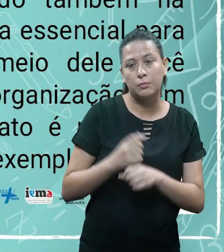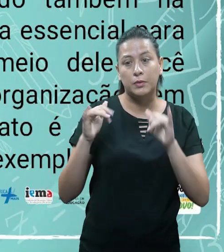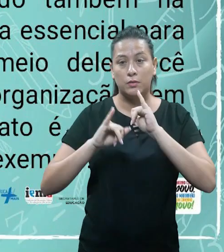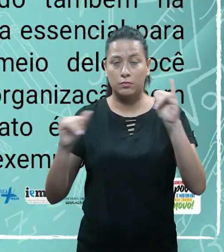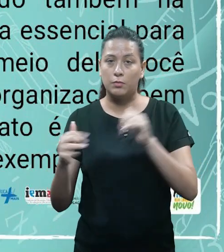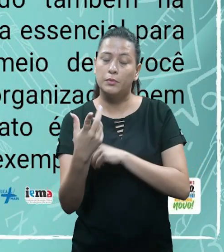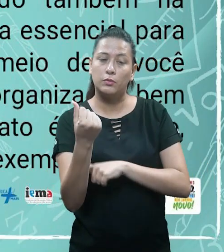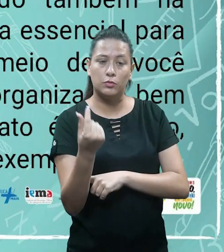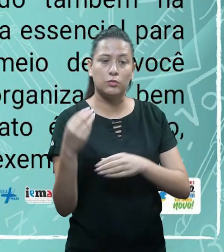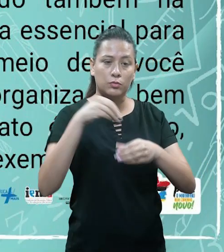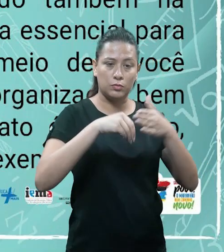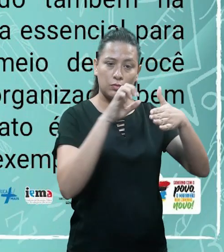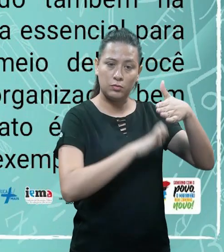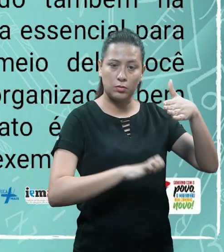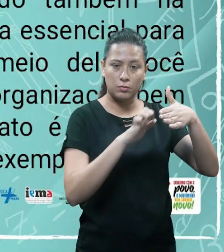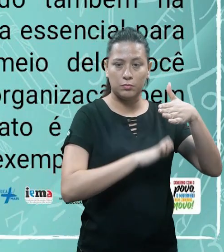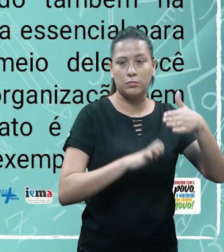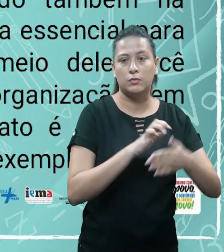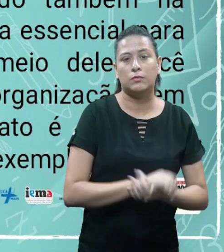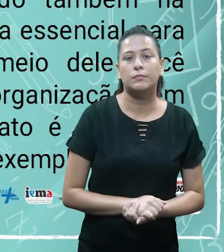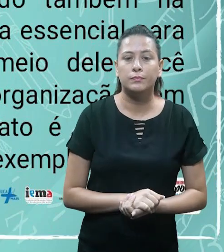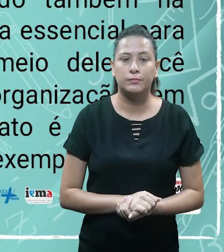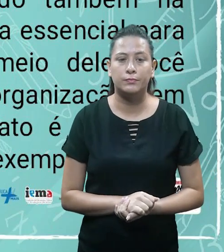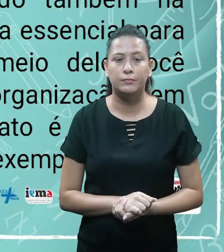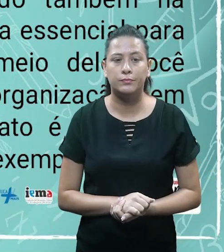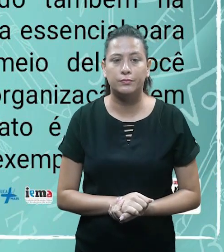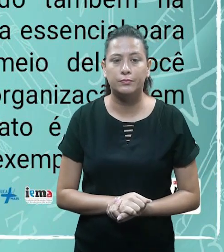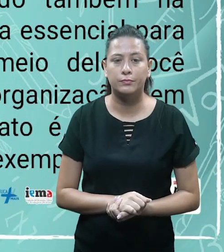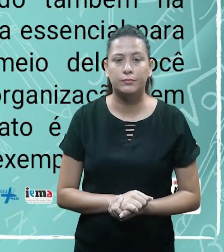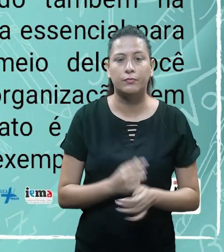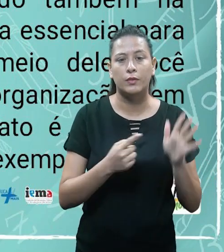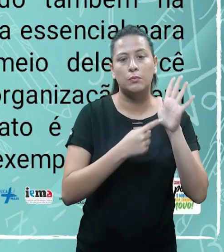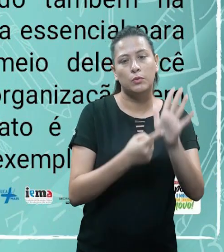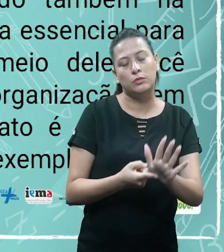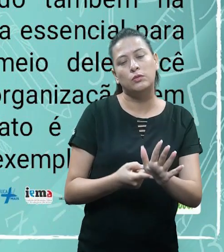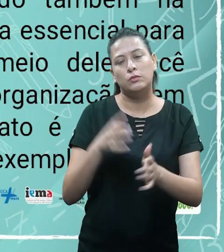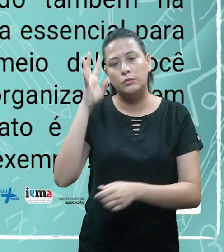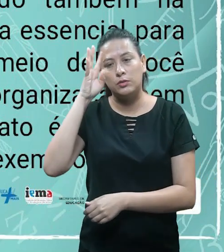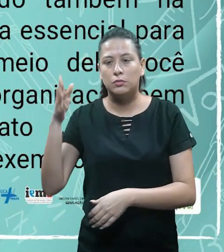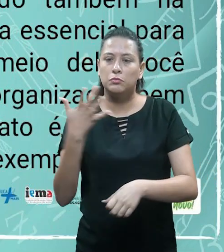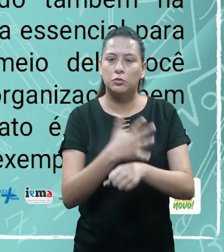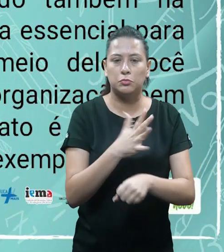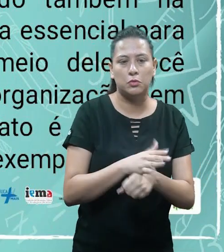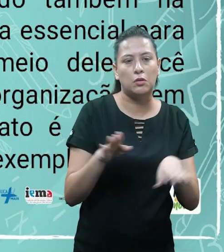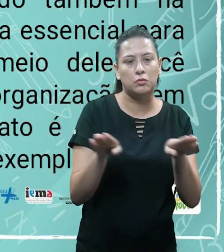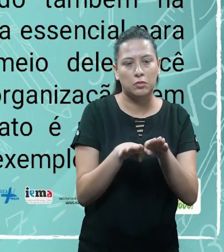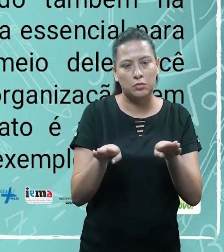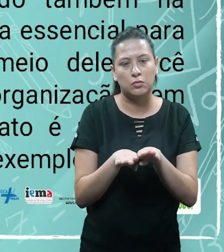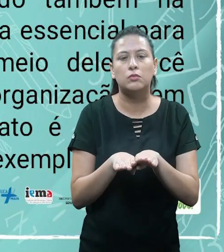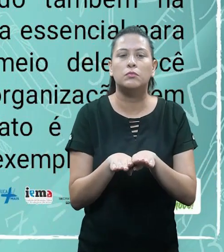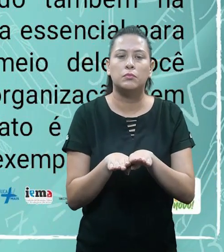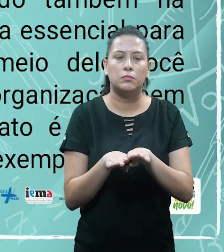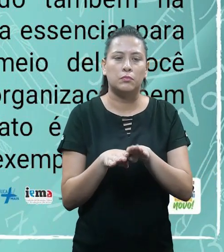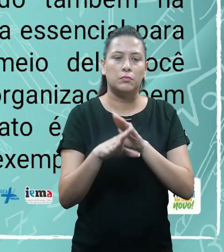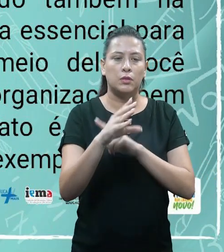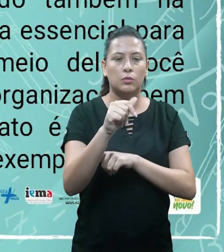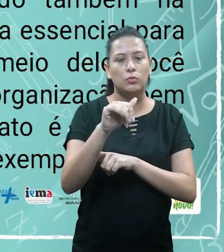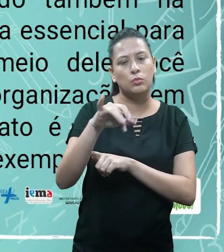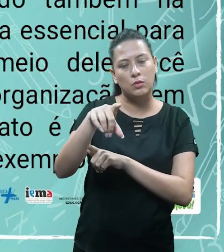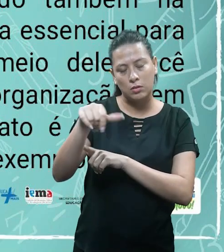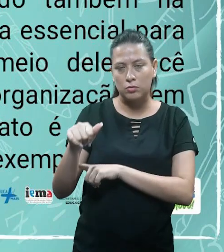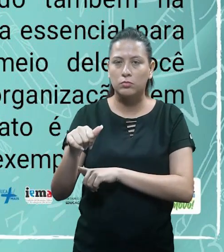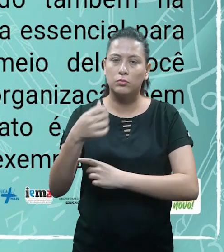financeiras da empresa. Demonstrativo de resultado de exercício, demonstrativo de caixa e balanço patrimonial são exemplos, tá bom? Tá?